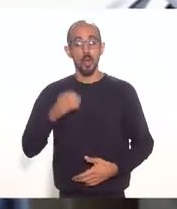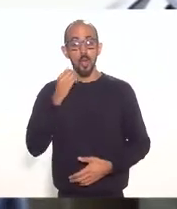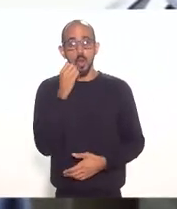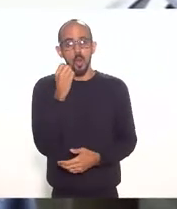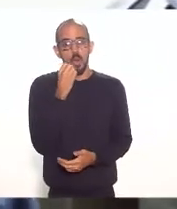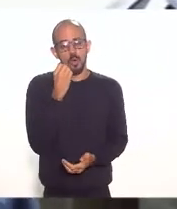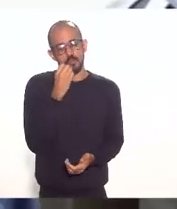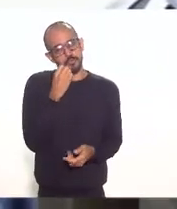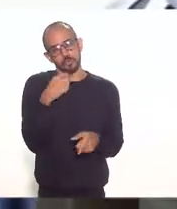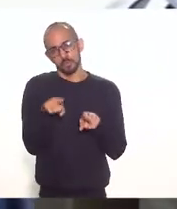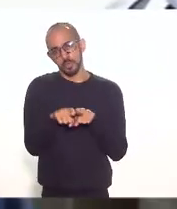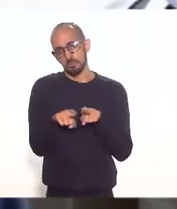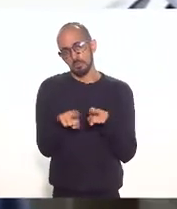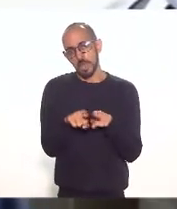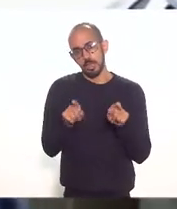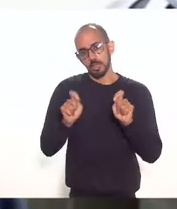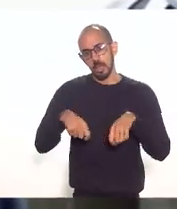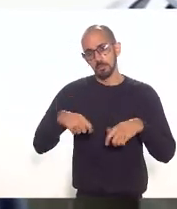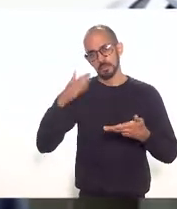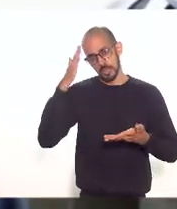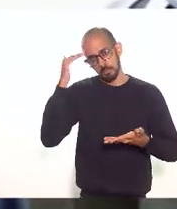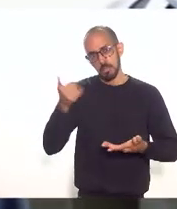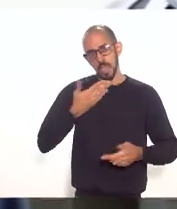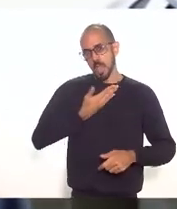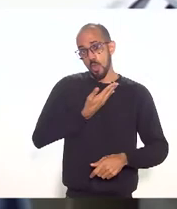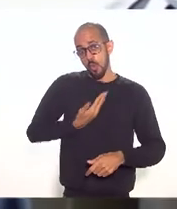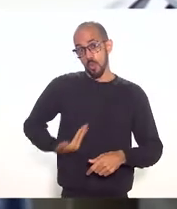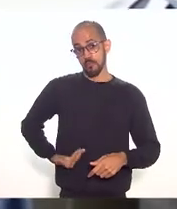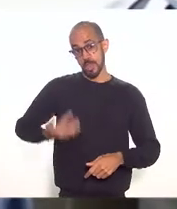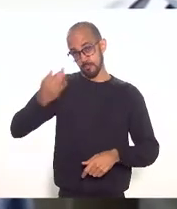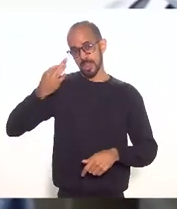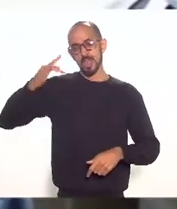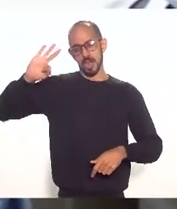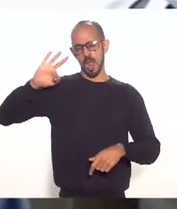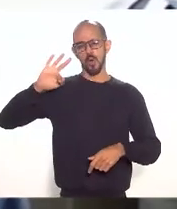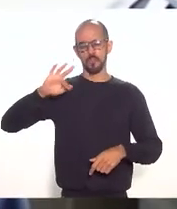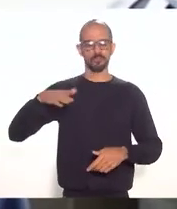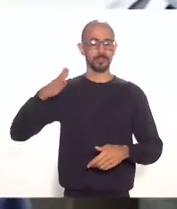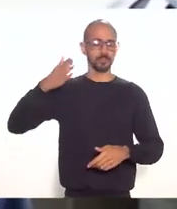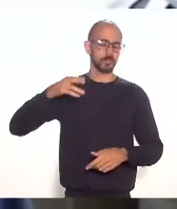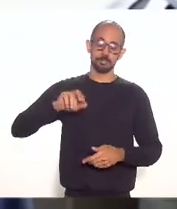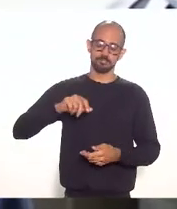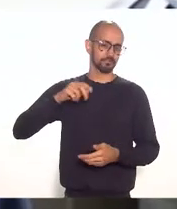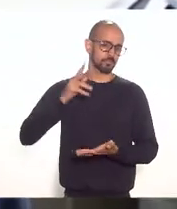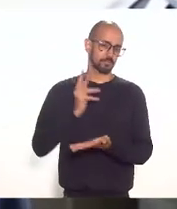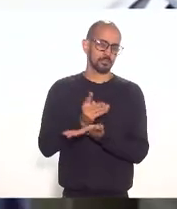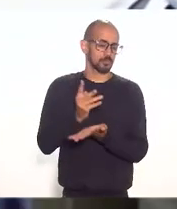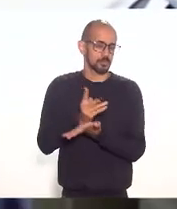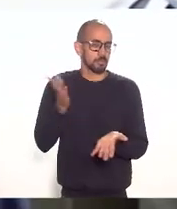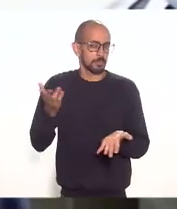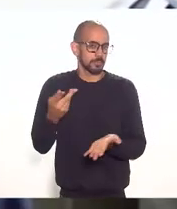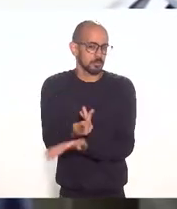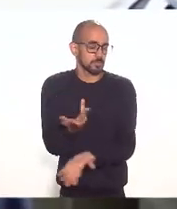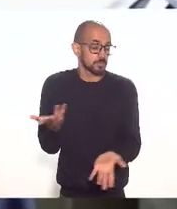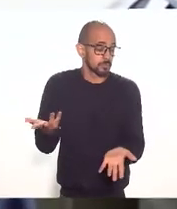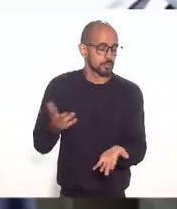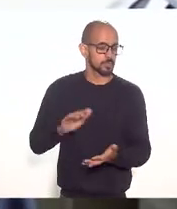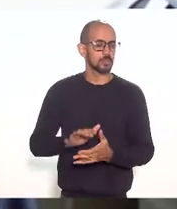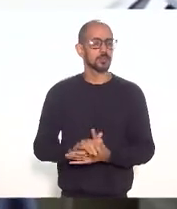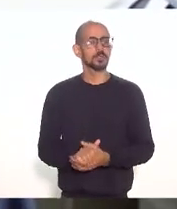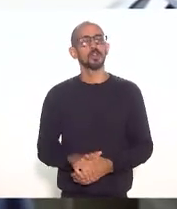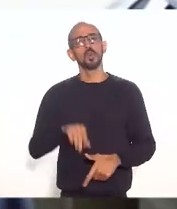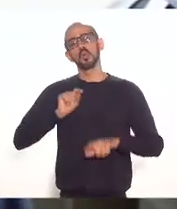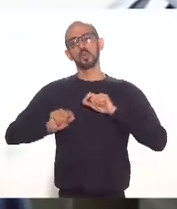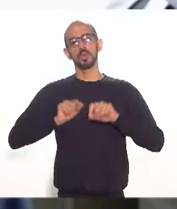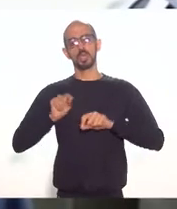para variar, o governo federal, isso é para variar, viu, deputado Silvio Peixoto, trata o Estado